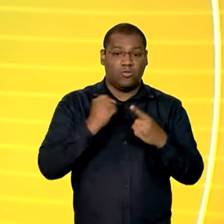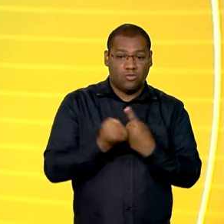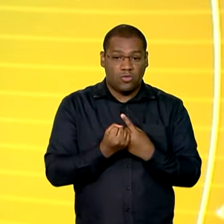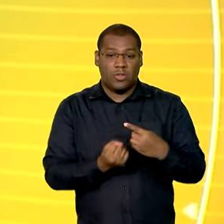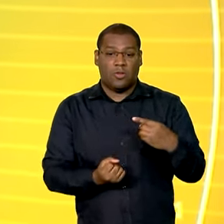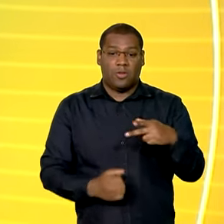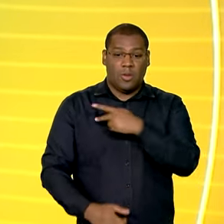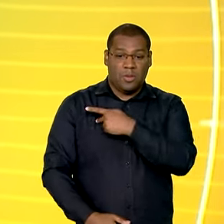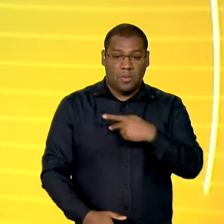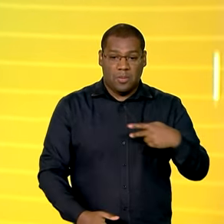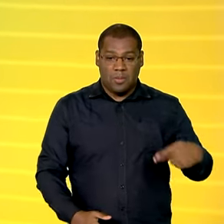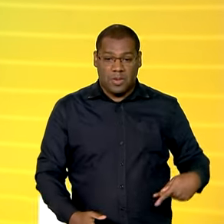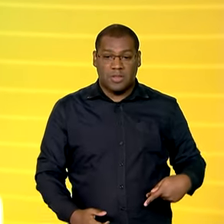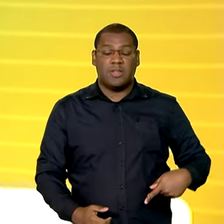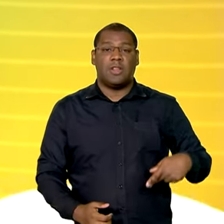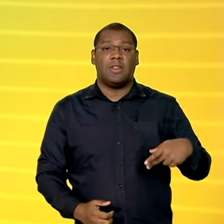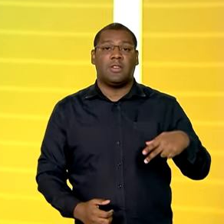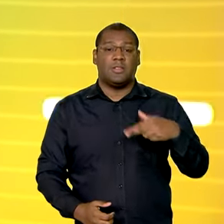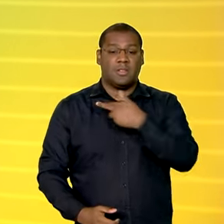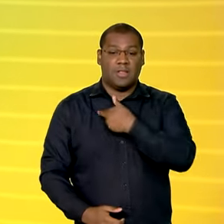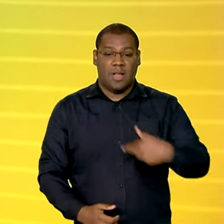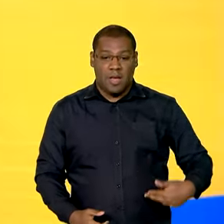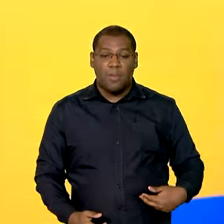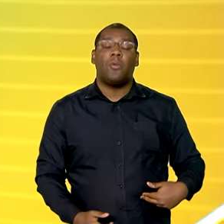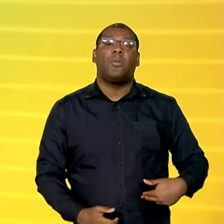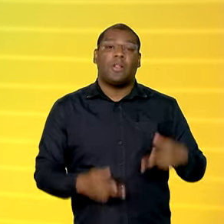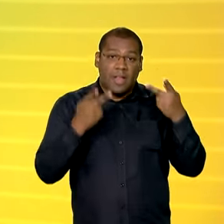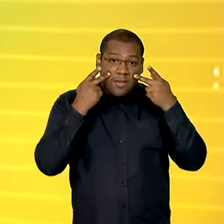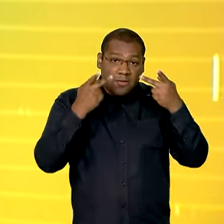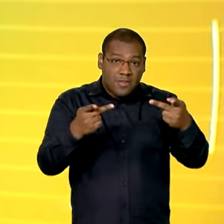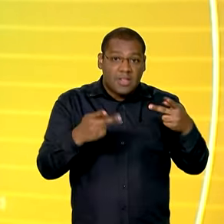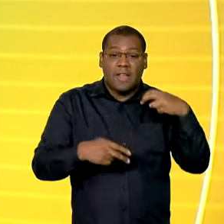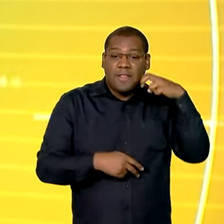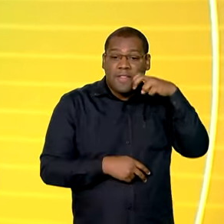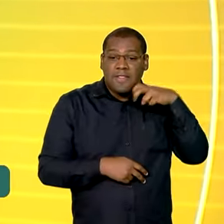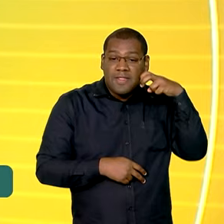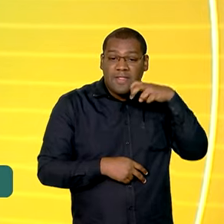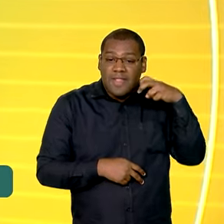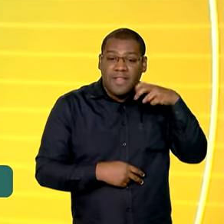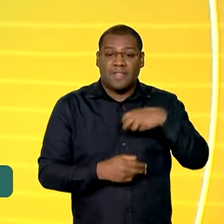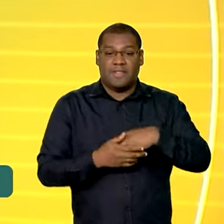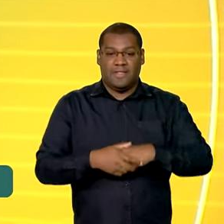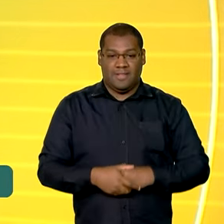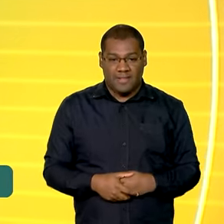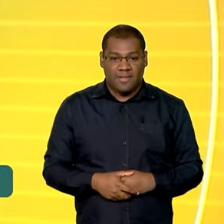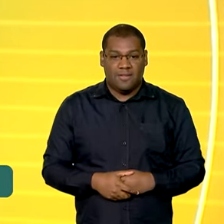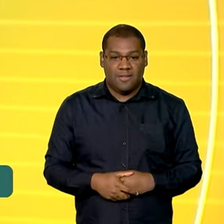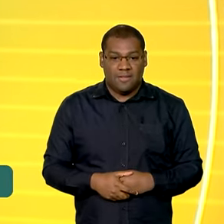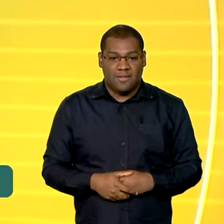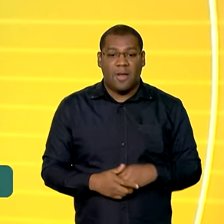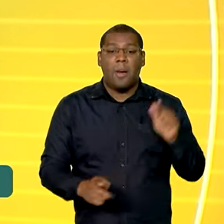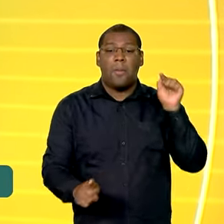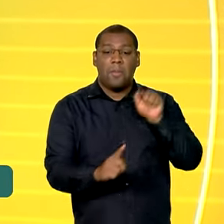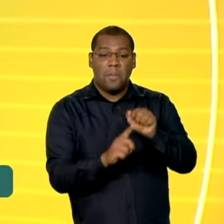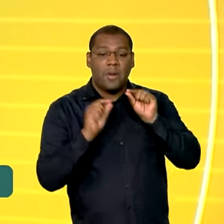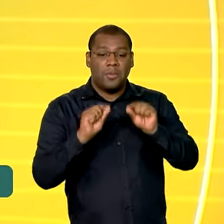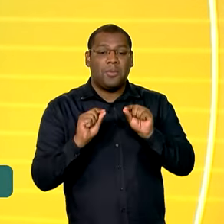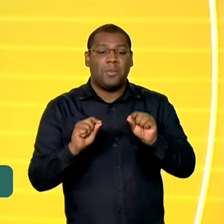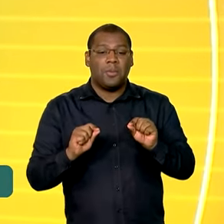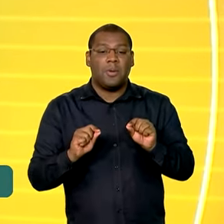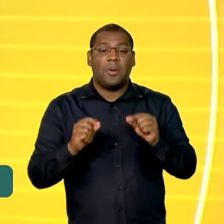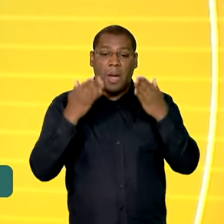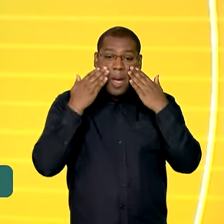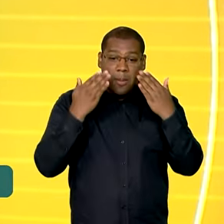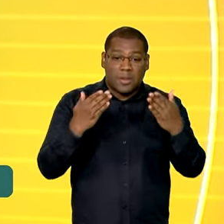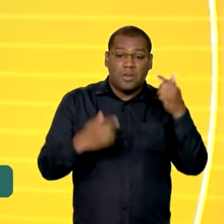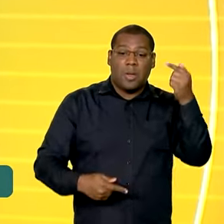esteve em Natal no Rio Grande do Norte para a quinta edição da SECOM Volante a meta é apresentar as